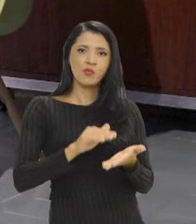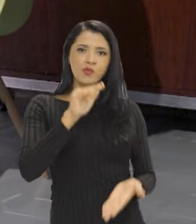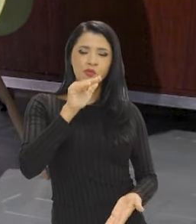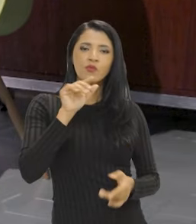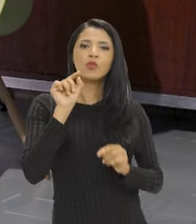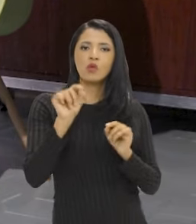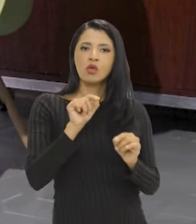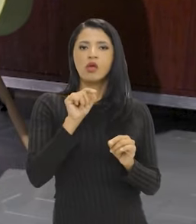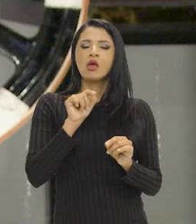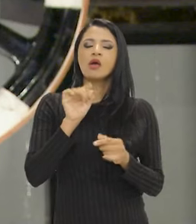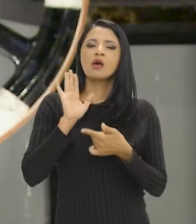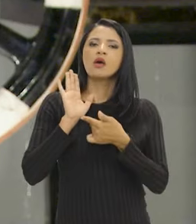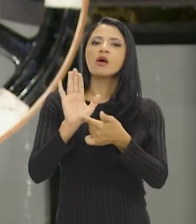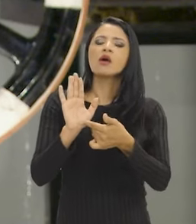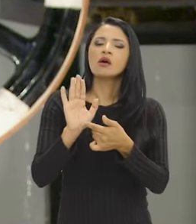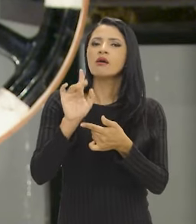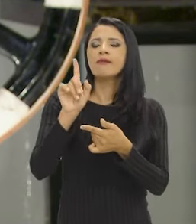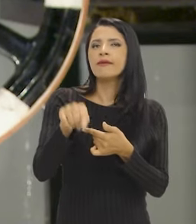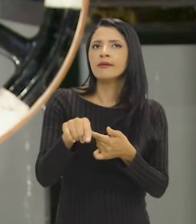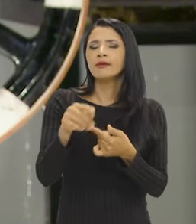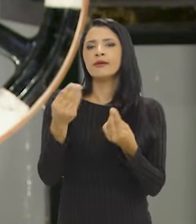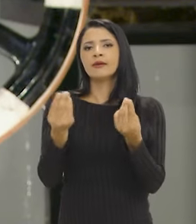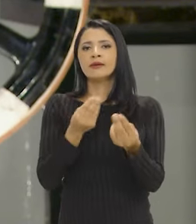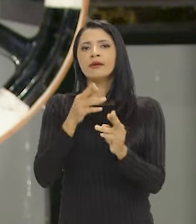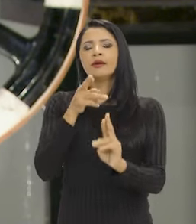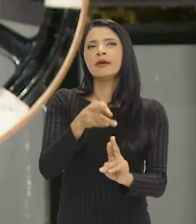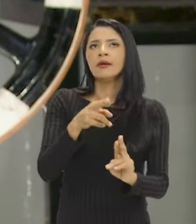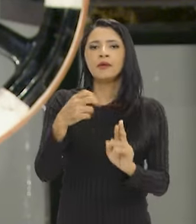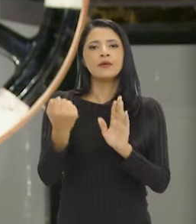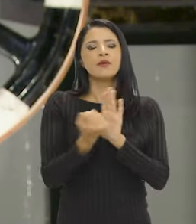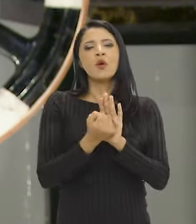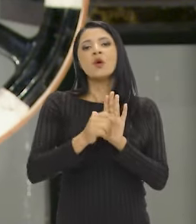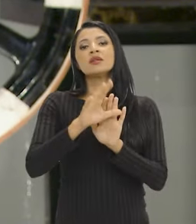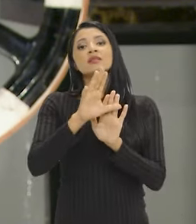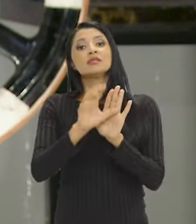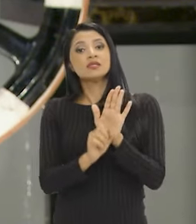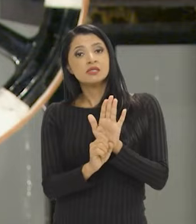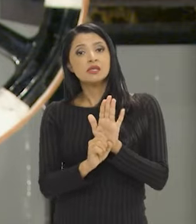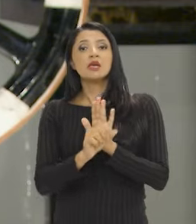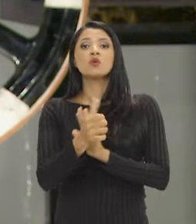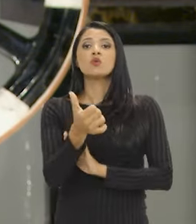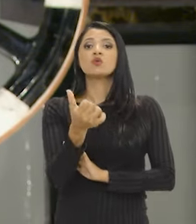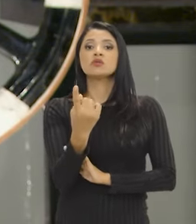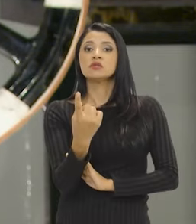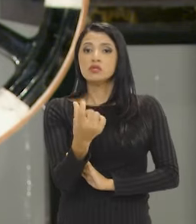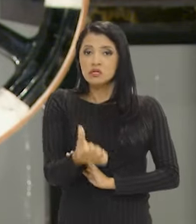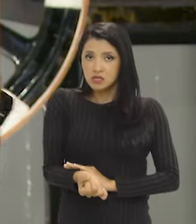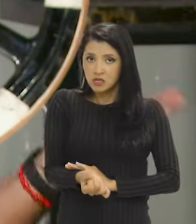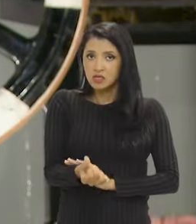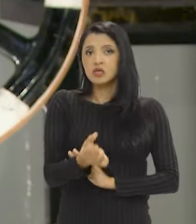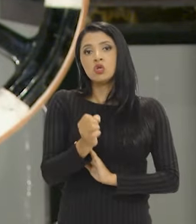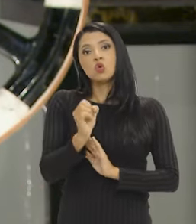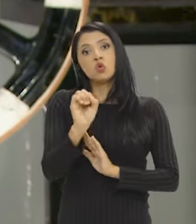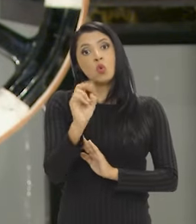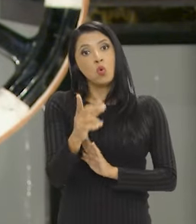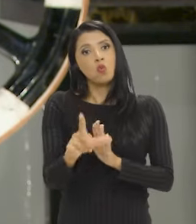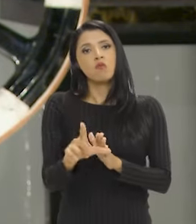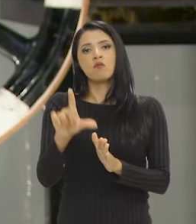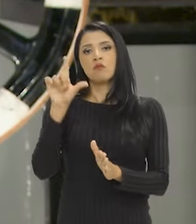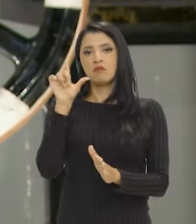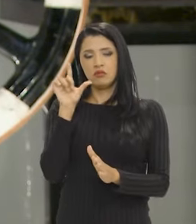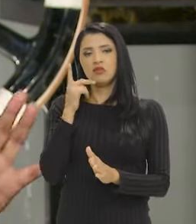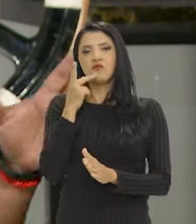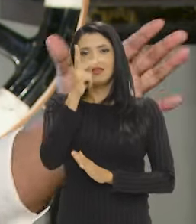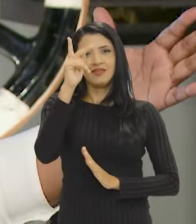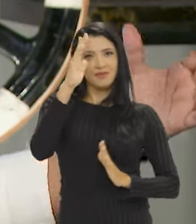que remete ao século XVI ou até mesmo